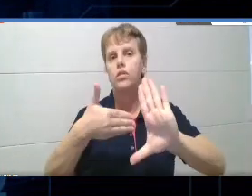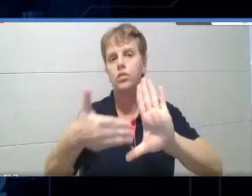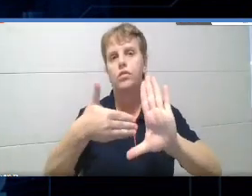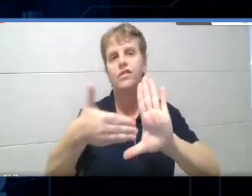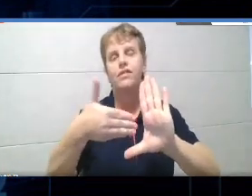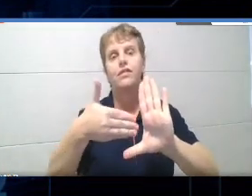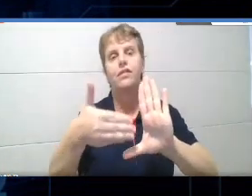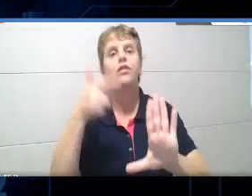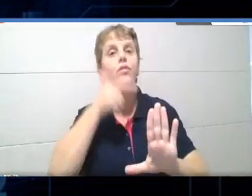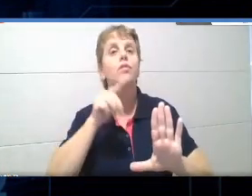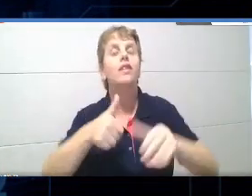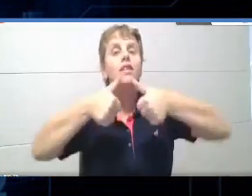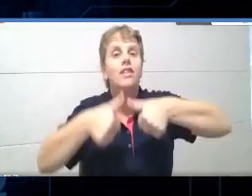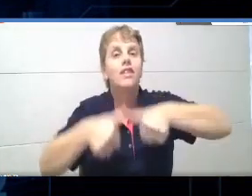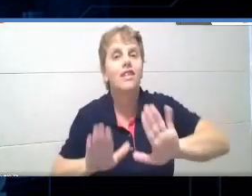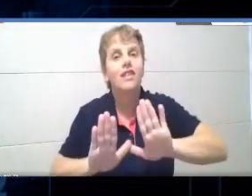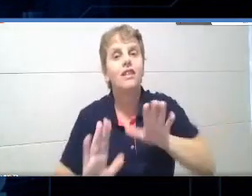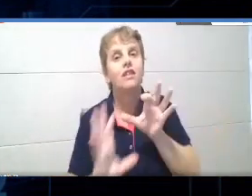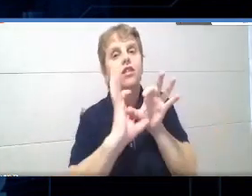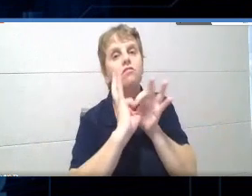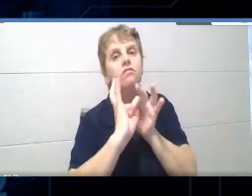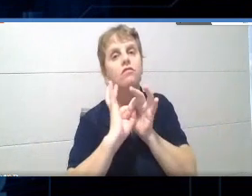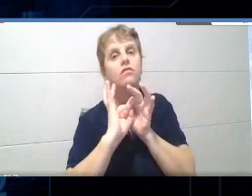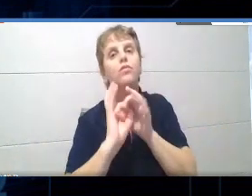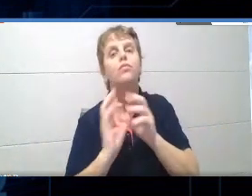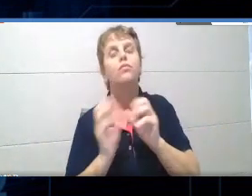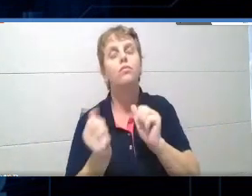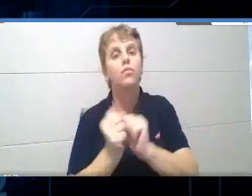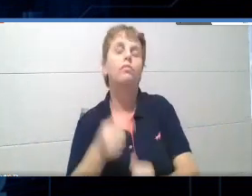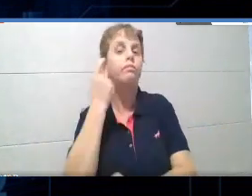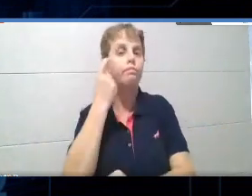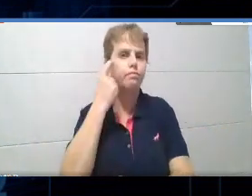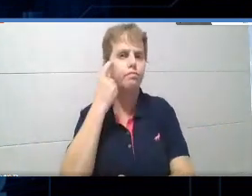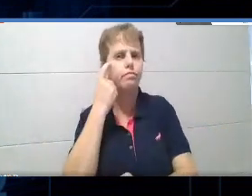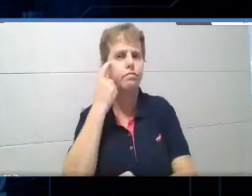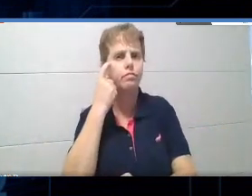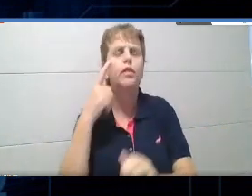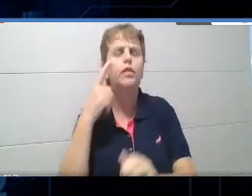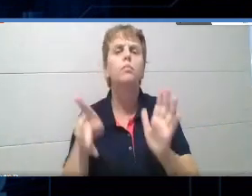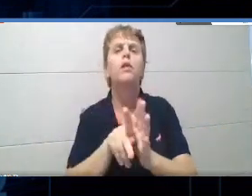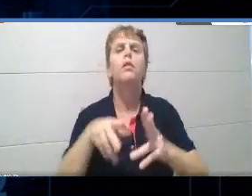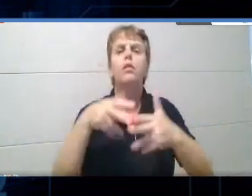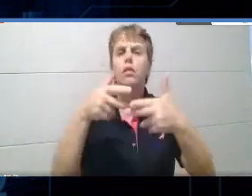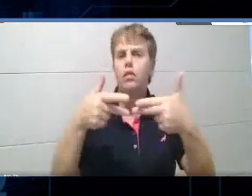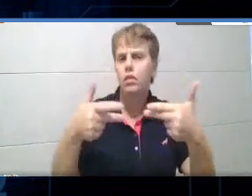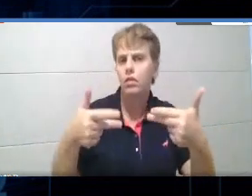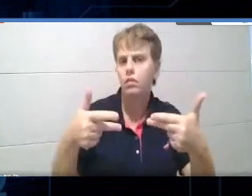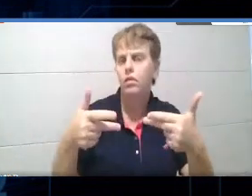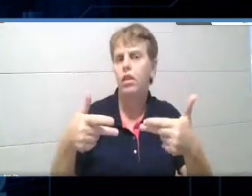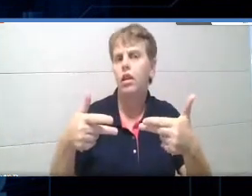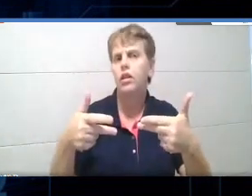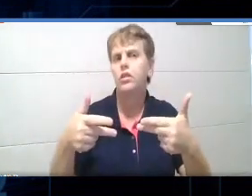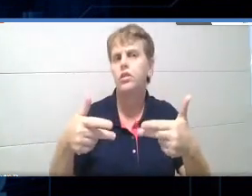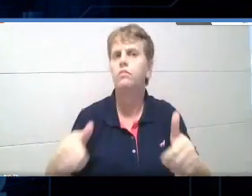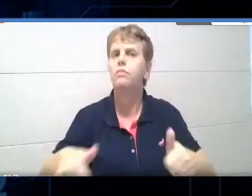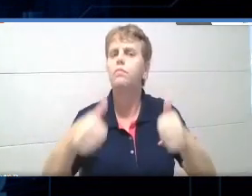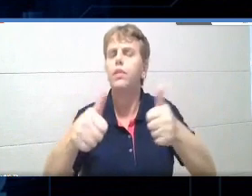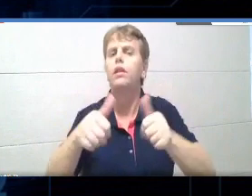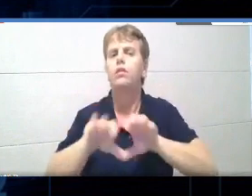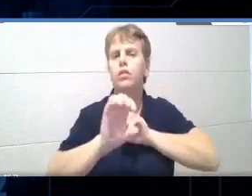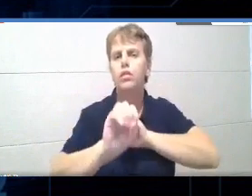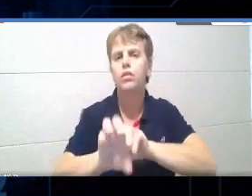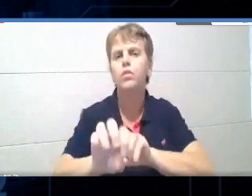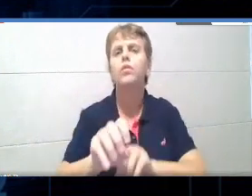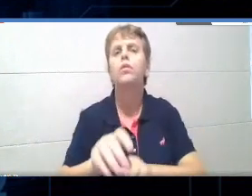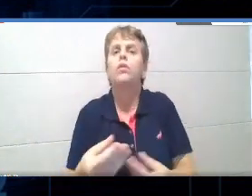juntos, né, pensando nessa qualidade da educação, pensando em como